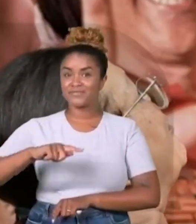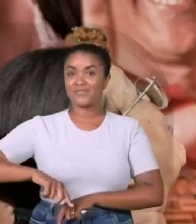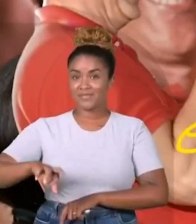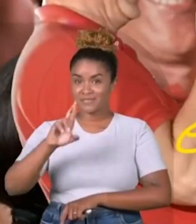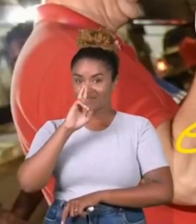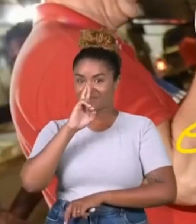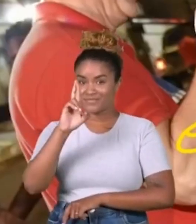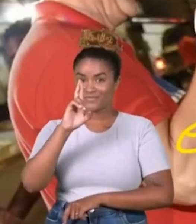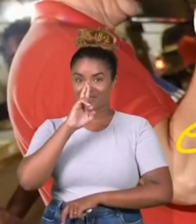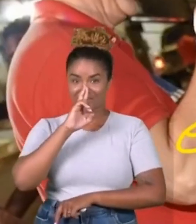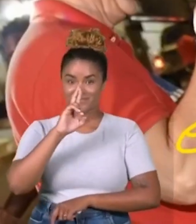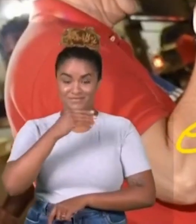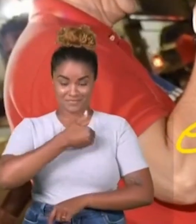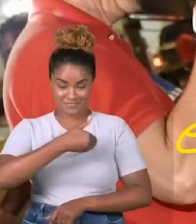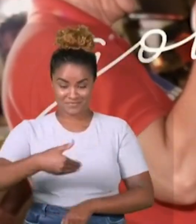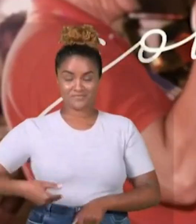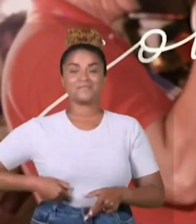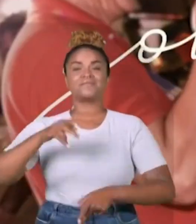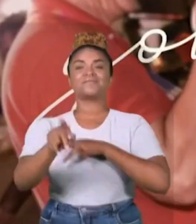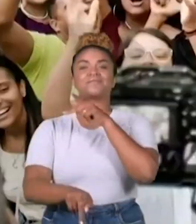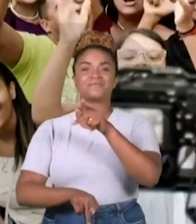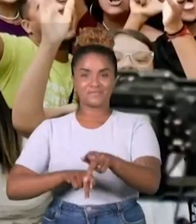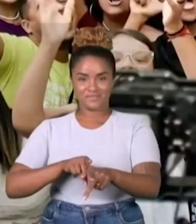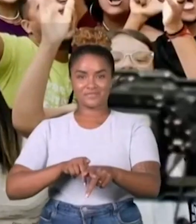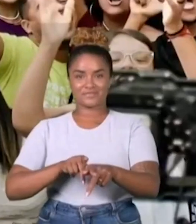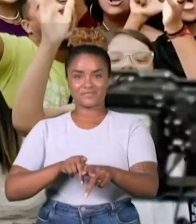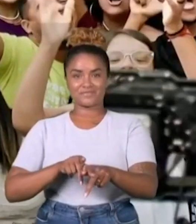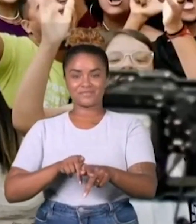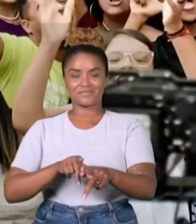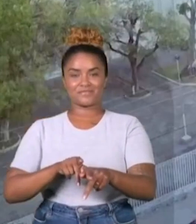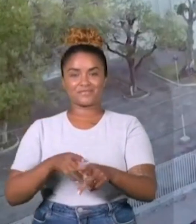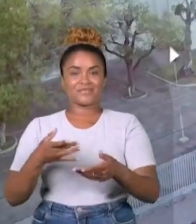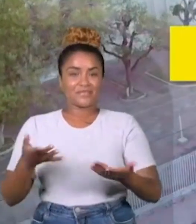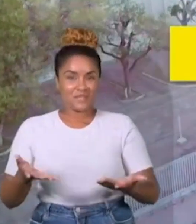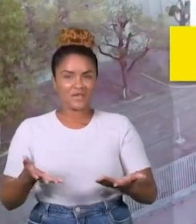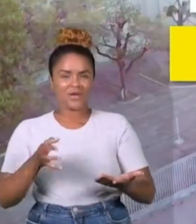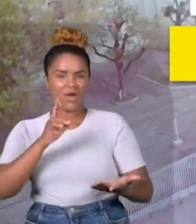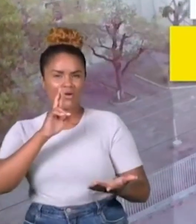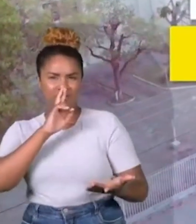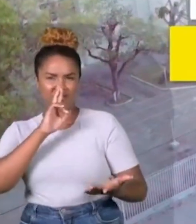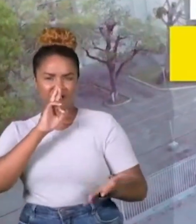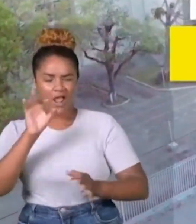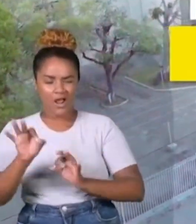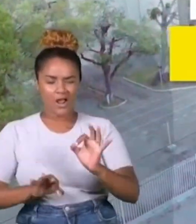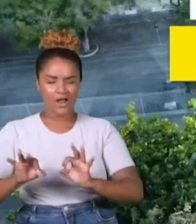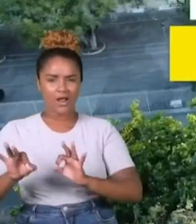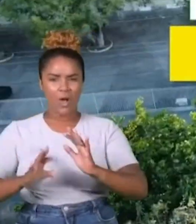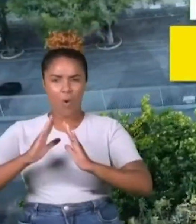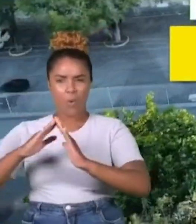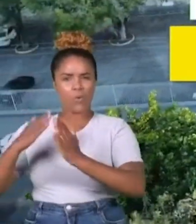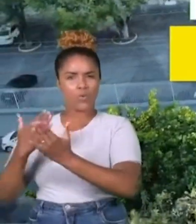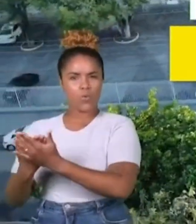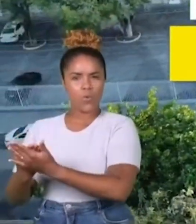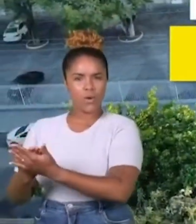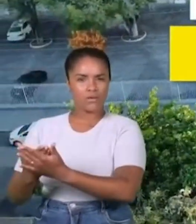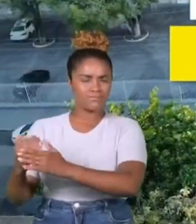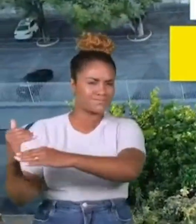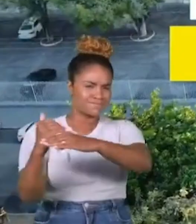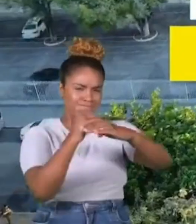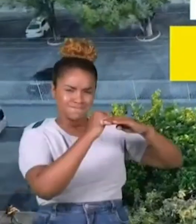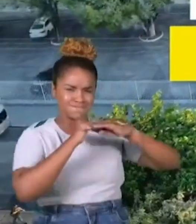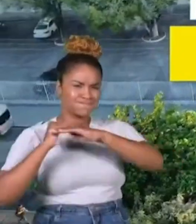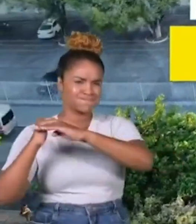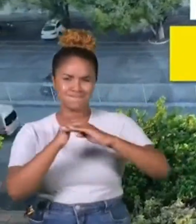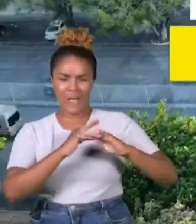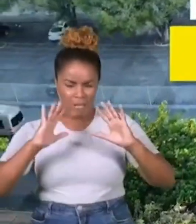É crescer. É Rogério, governador do povo. Rogério vai levar a qualidade de escolas padrão para